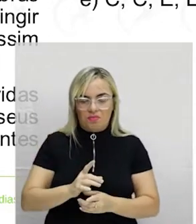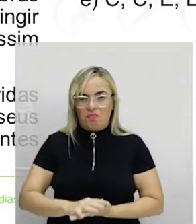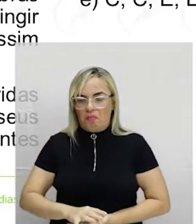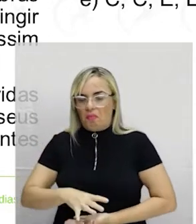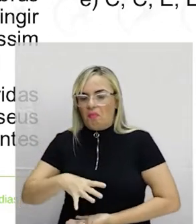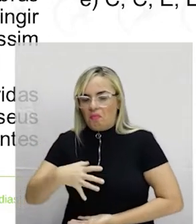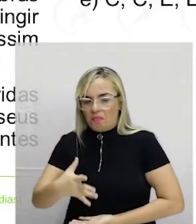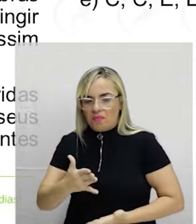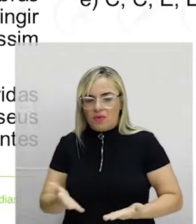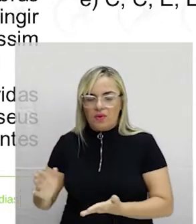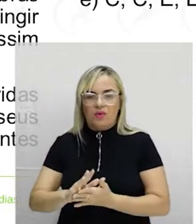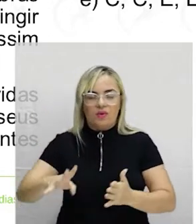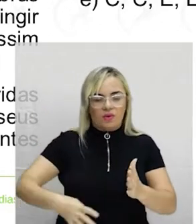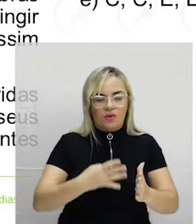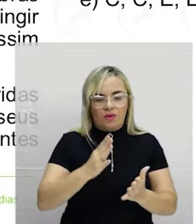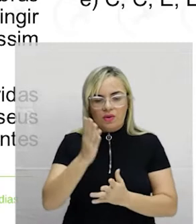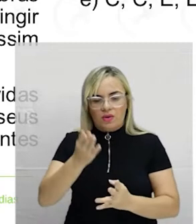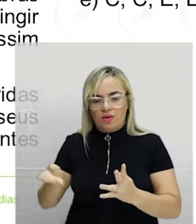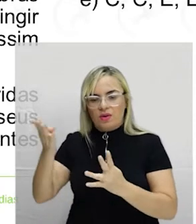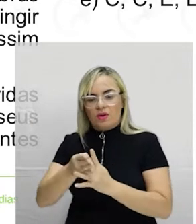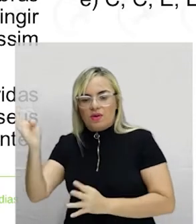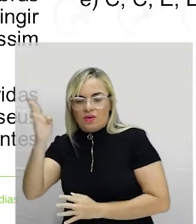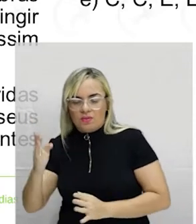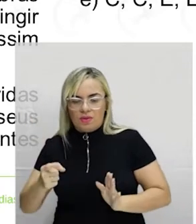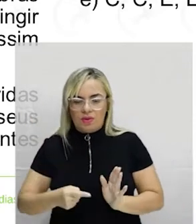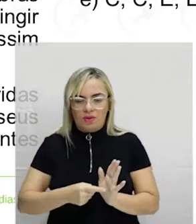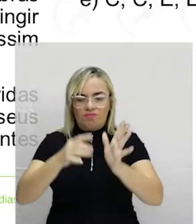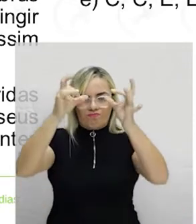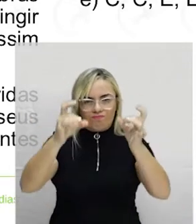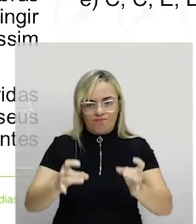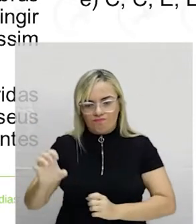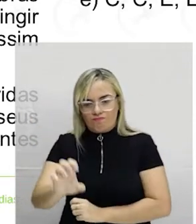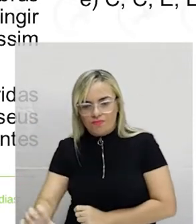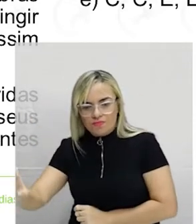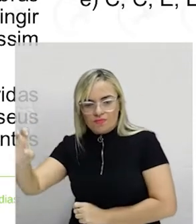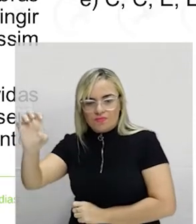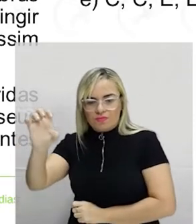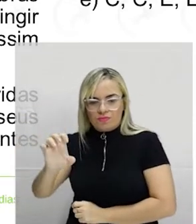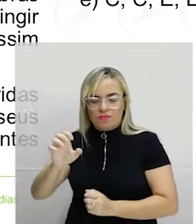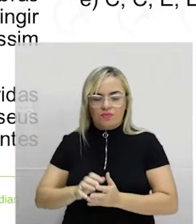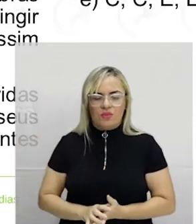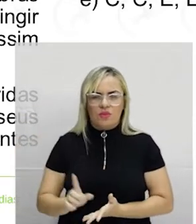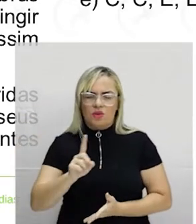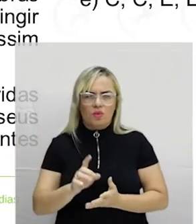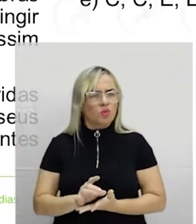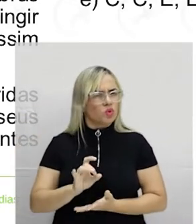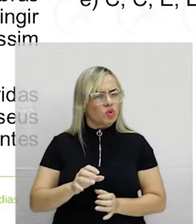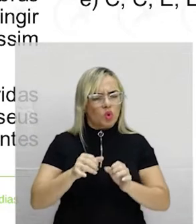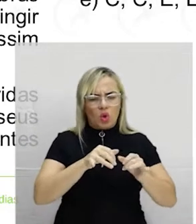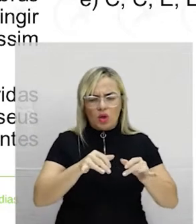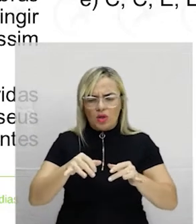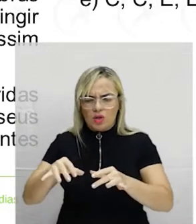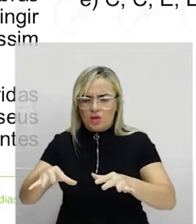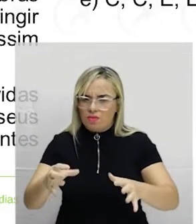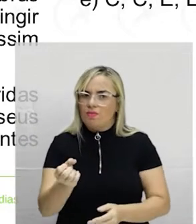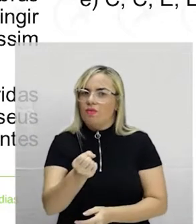4. a gente analisar como um todo, o barroco brasileiro apresenta peculiaridades regionais, devido não só à extensão da nova terra,